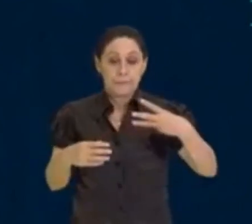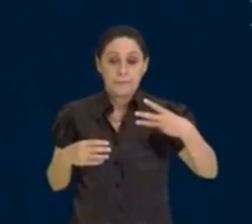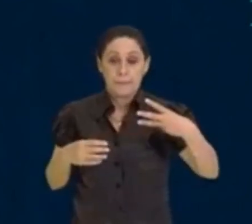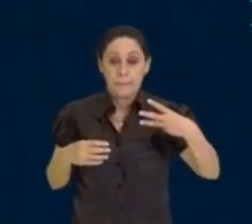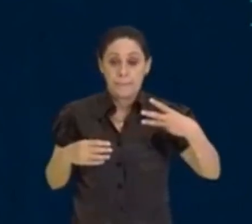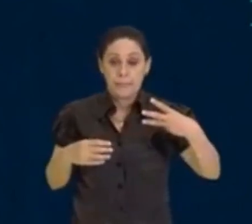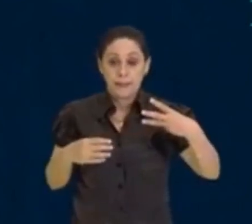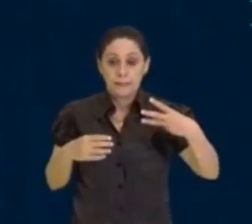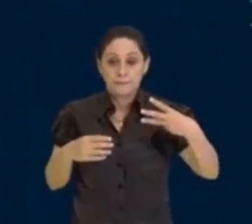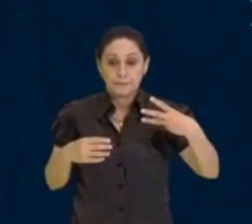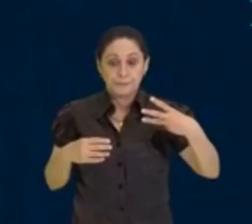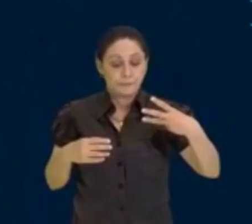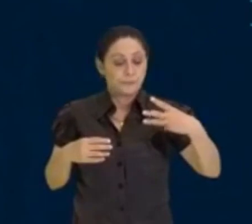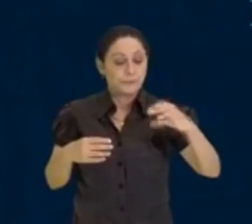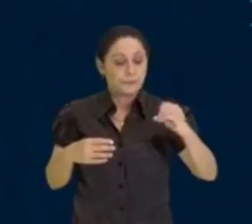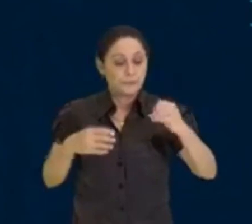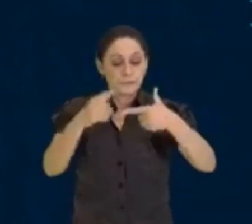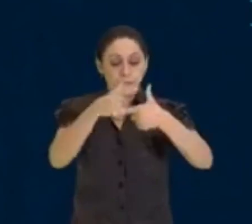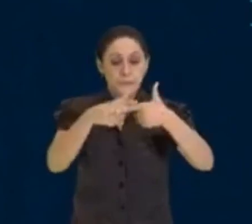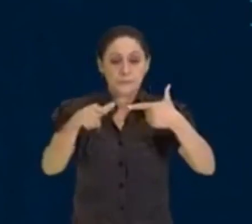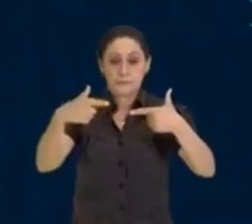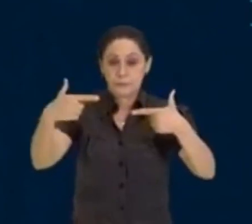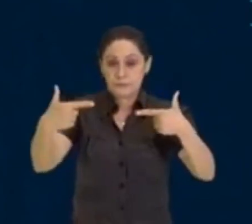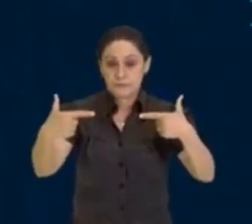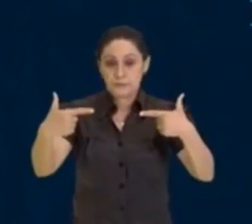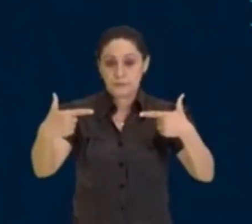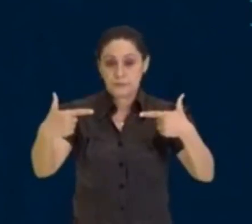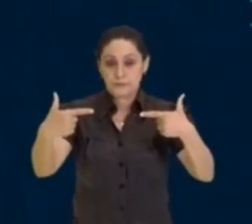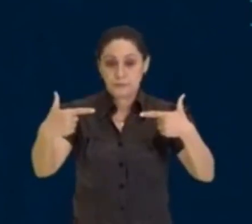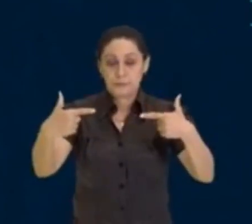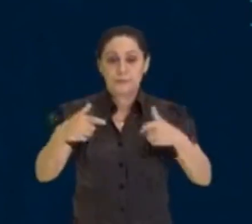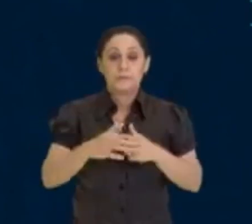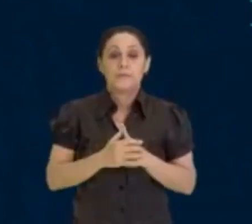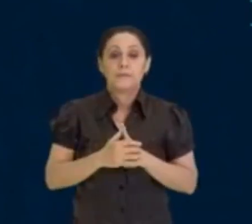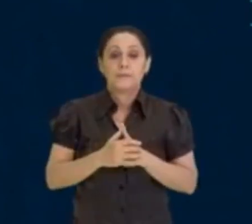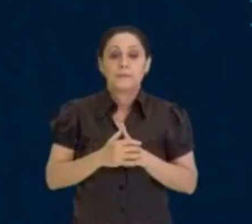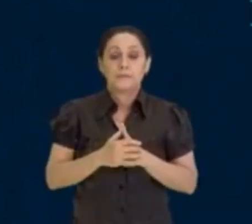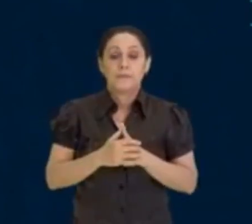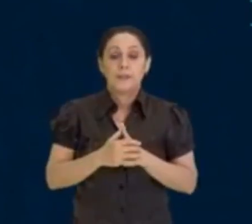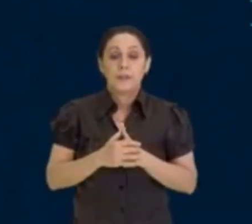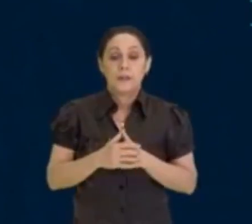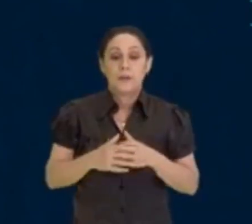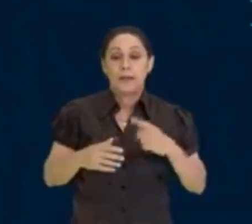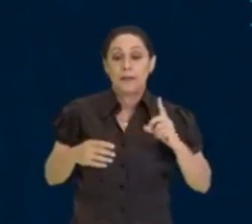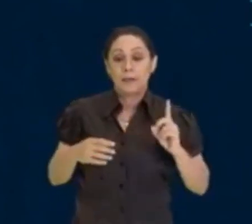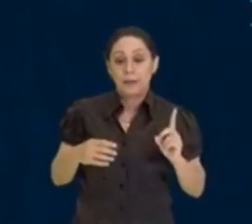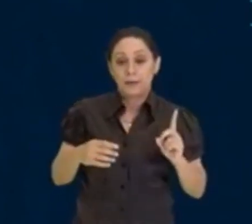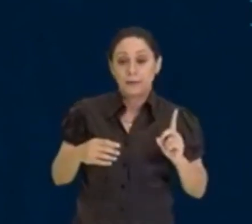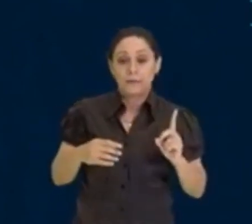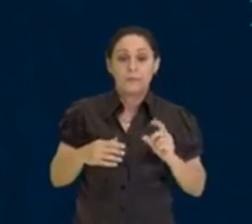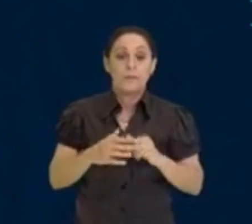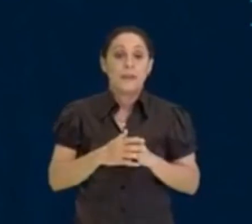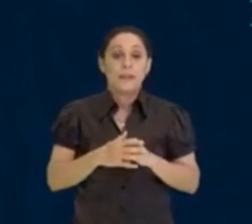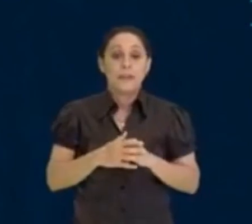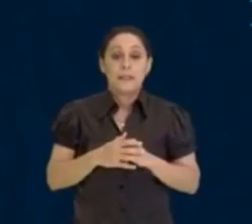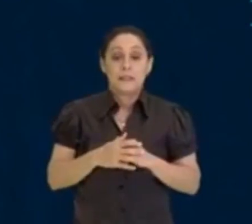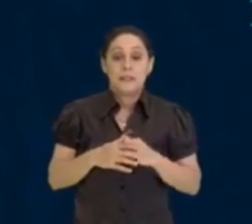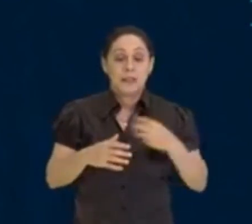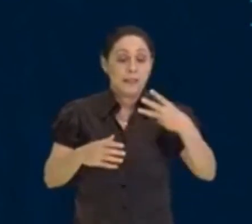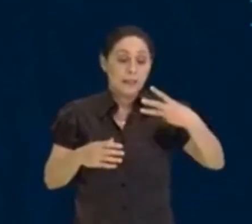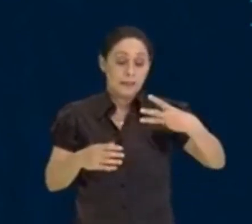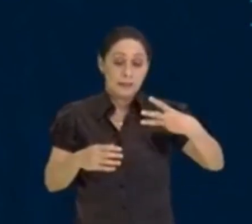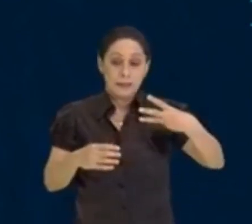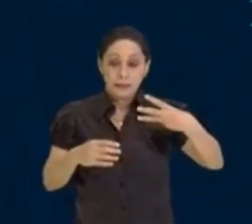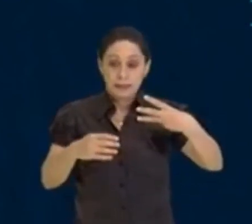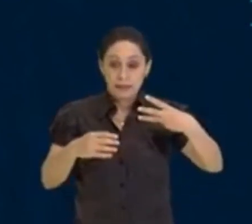já consigo dividir ele por 2, que é um número par, né? Então, dar 12, ó, desculpa, 30 dividido por